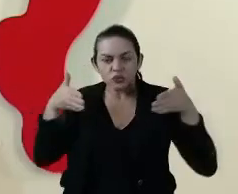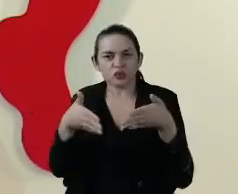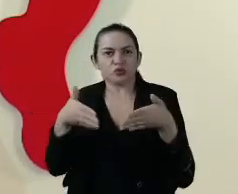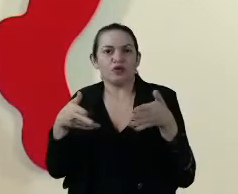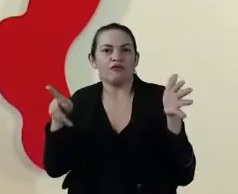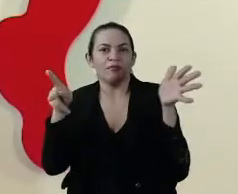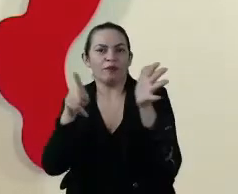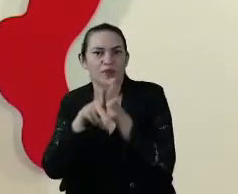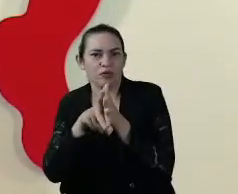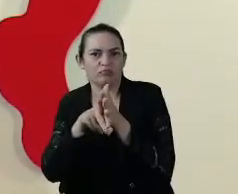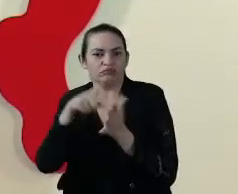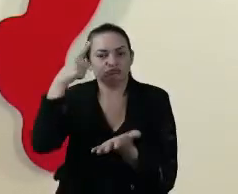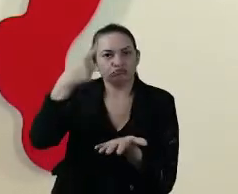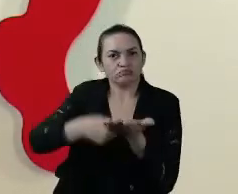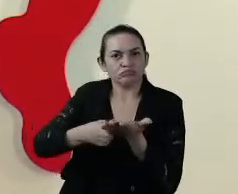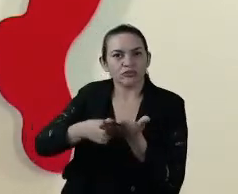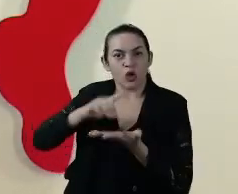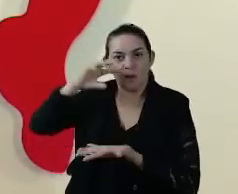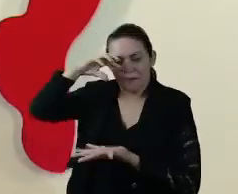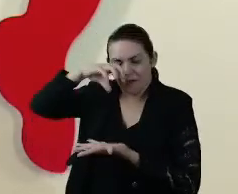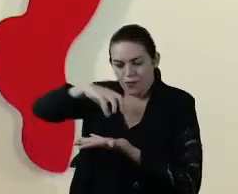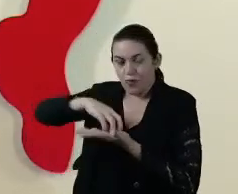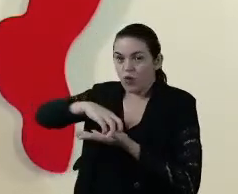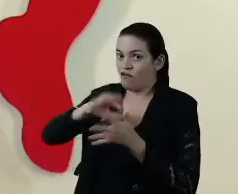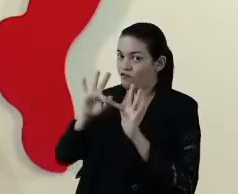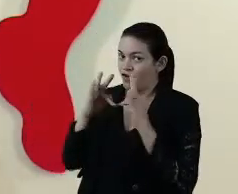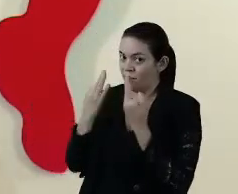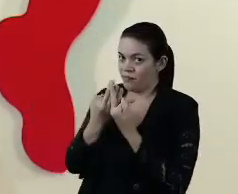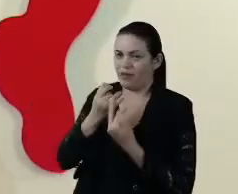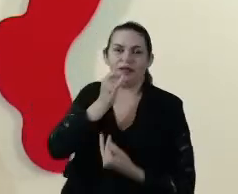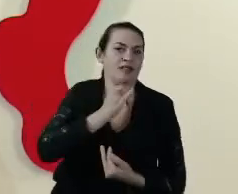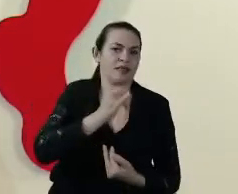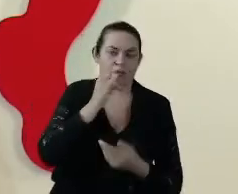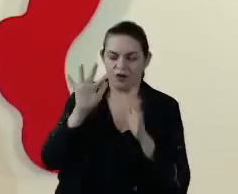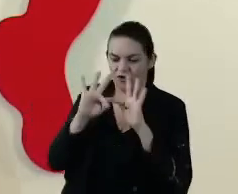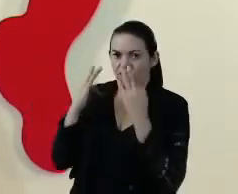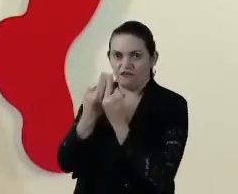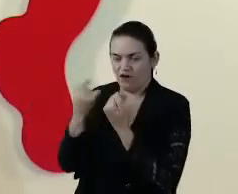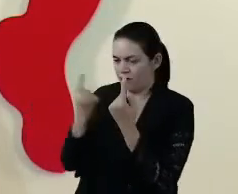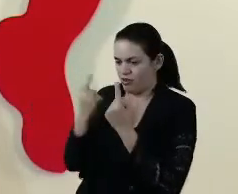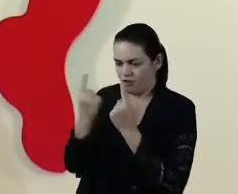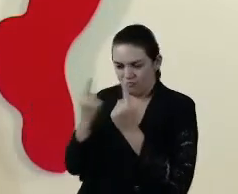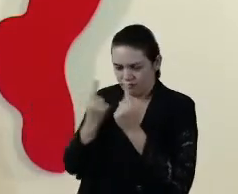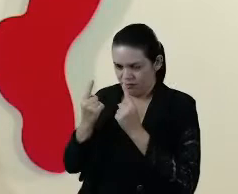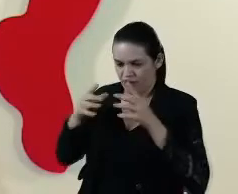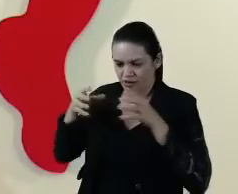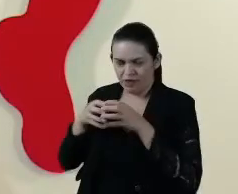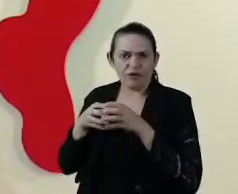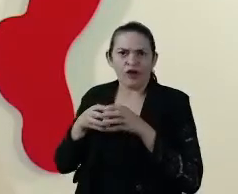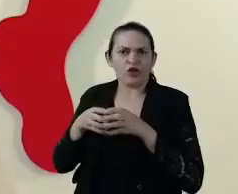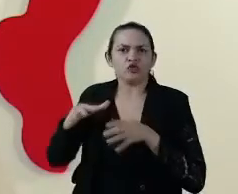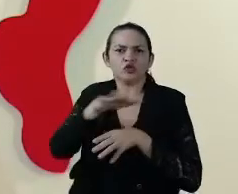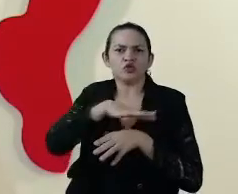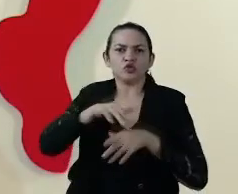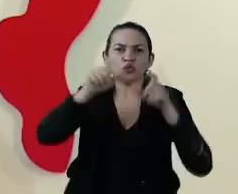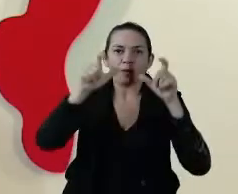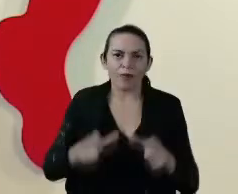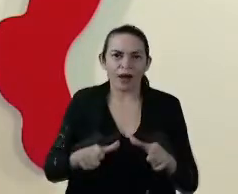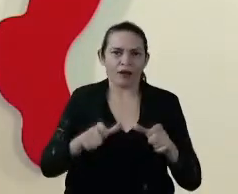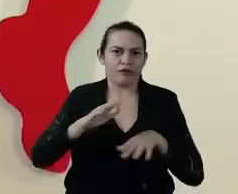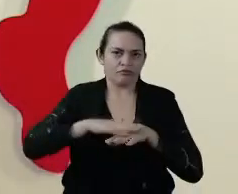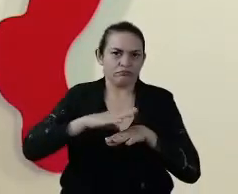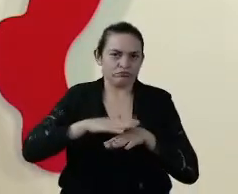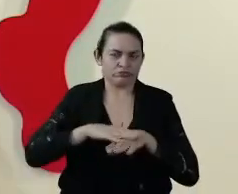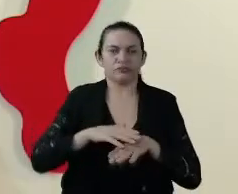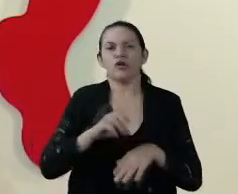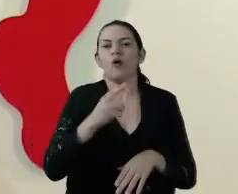mantidas por núcleos familiares. Então, é a pequeno comércio do bairro, a pequena